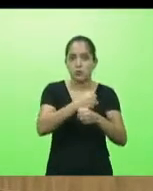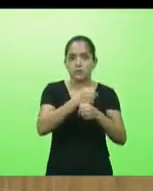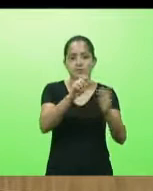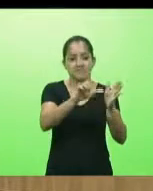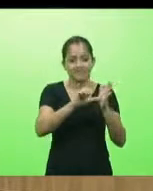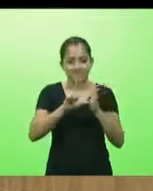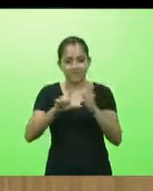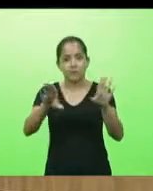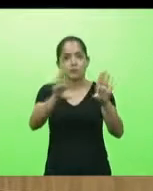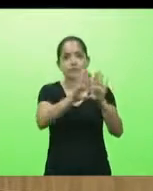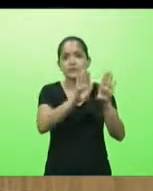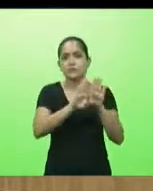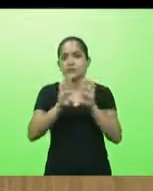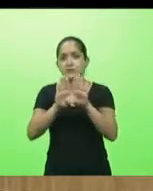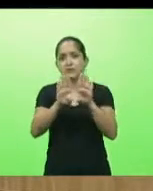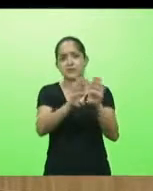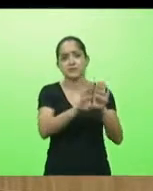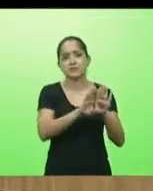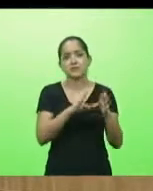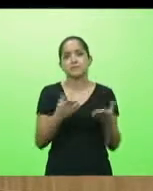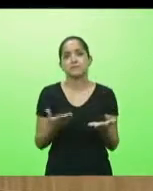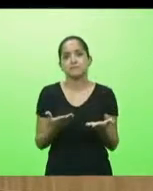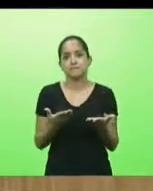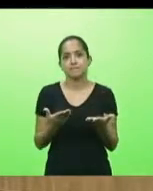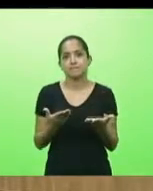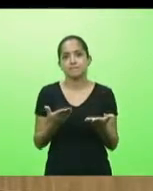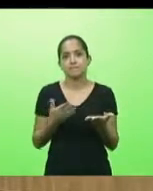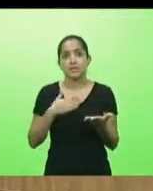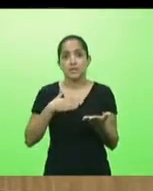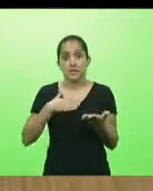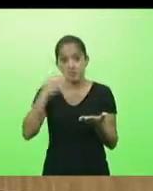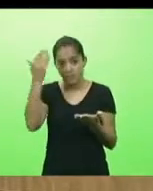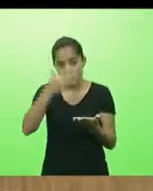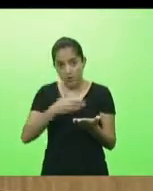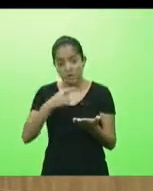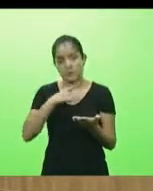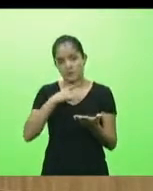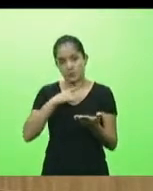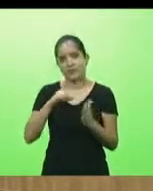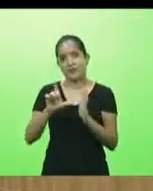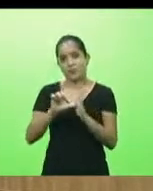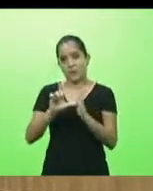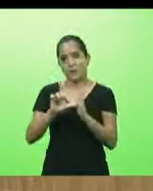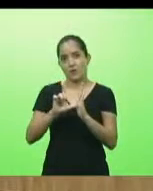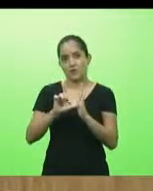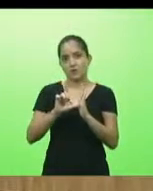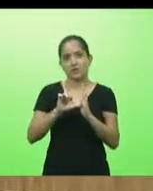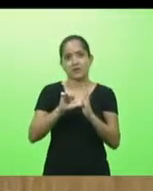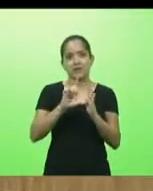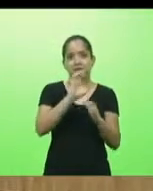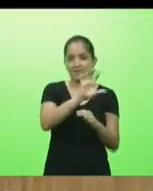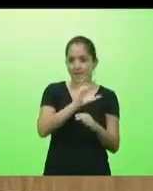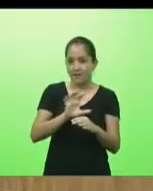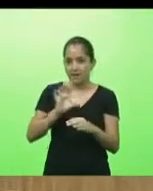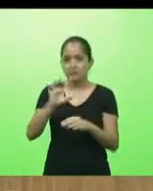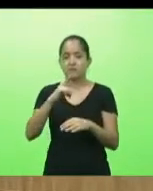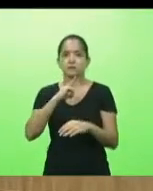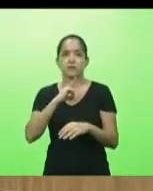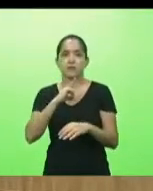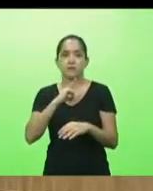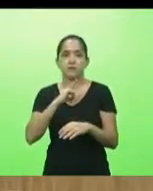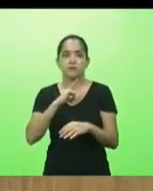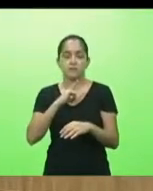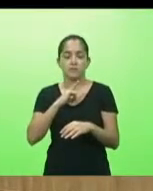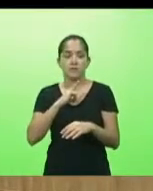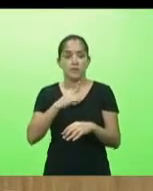fechados no varejo. E eu sou prova disso, porque tem, lógico, praticamente todos os municípios e estou sentindo isso na pele.